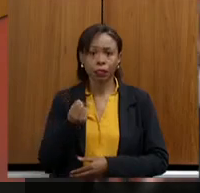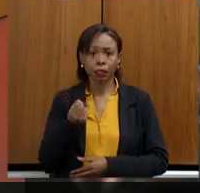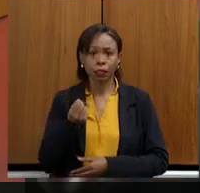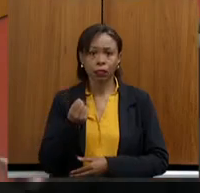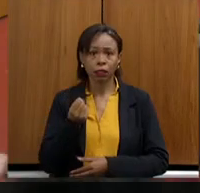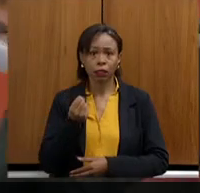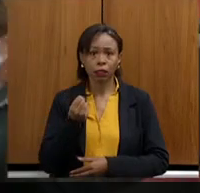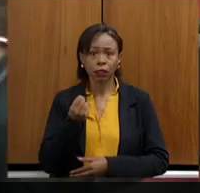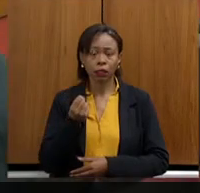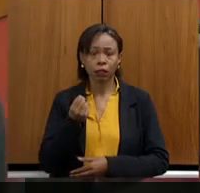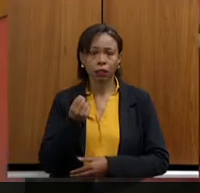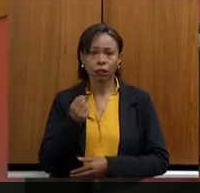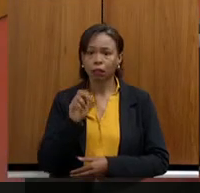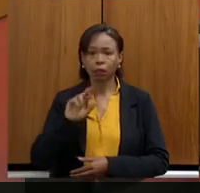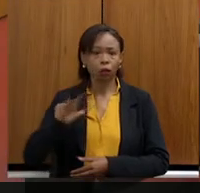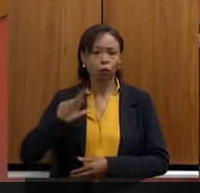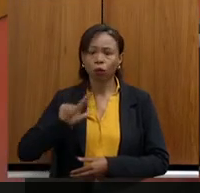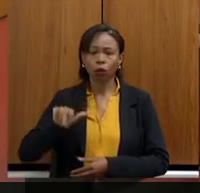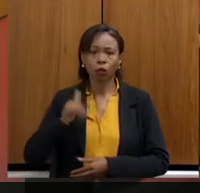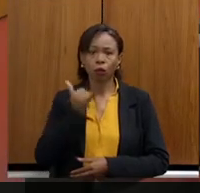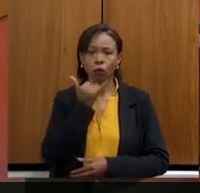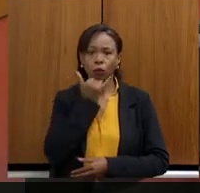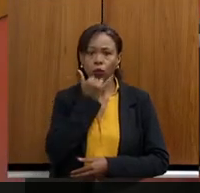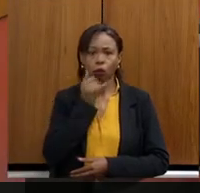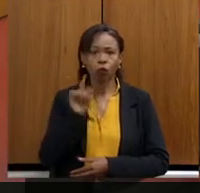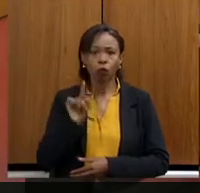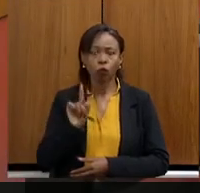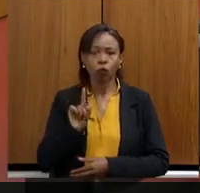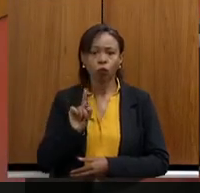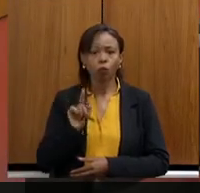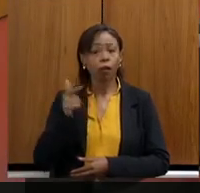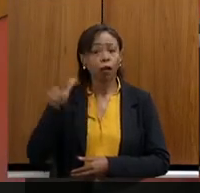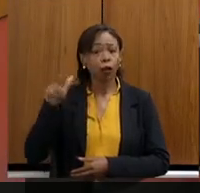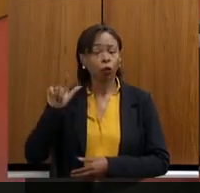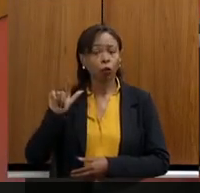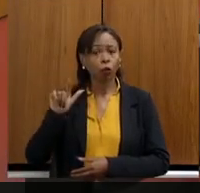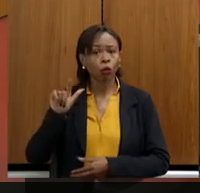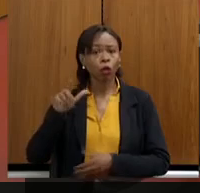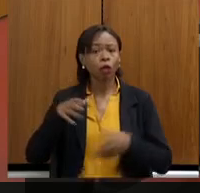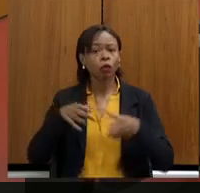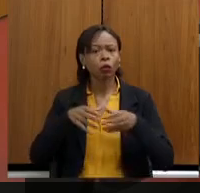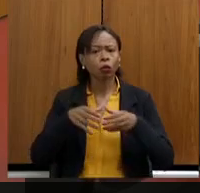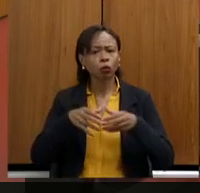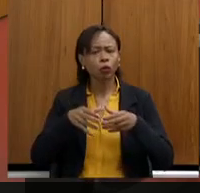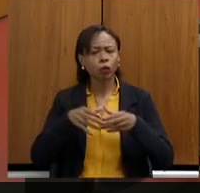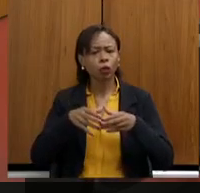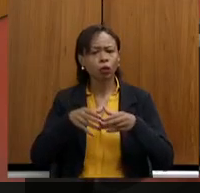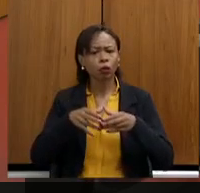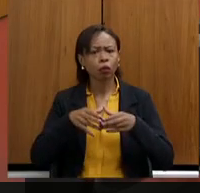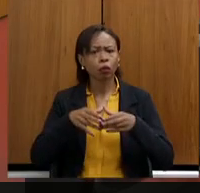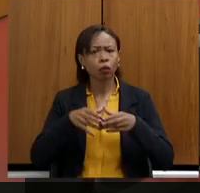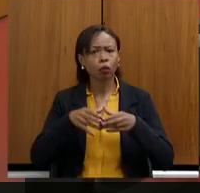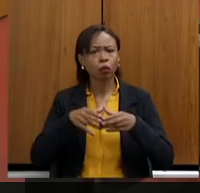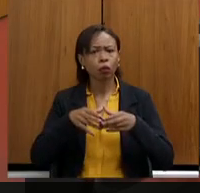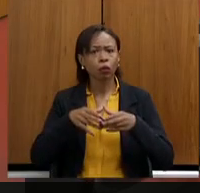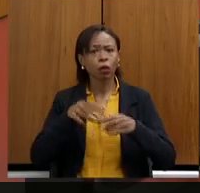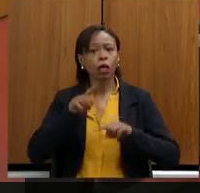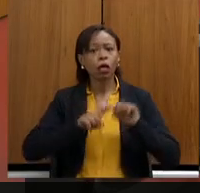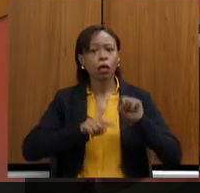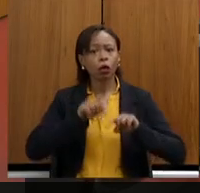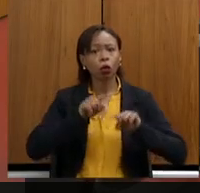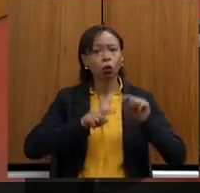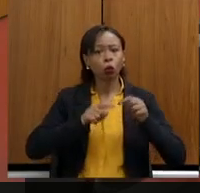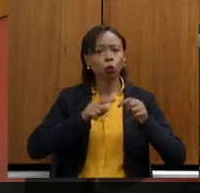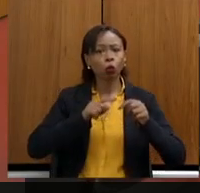Como é que é? Comissão, sou membro da... Extraordinária, não Recursos renováveis, recursos... Isso,